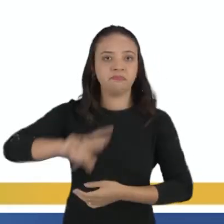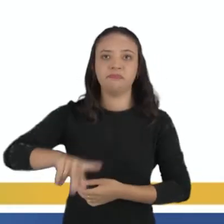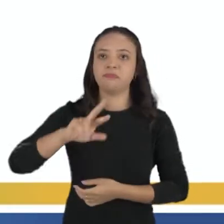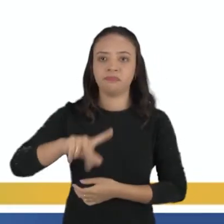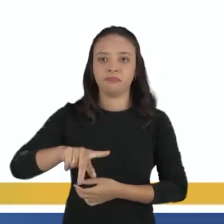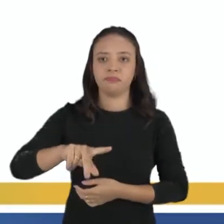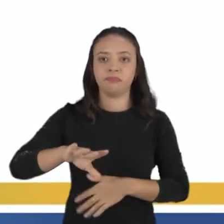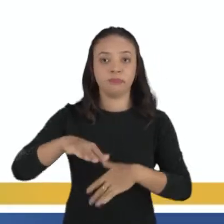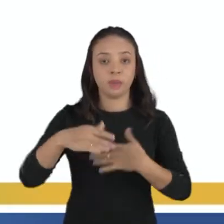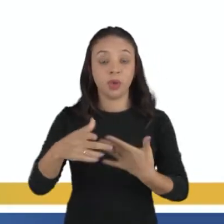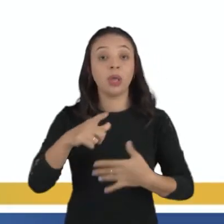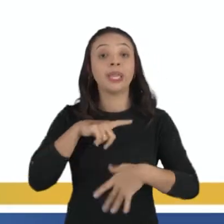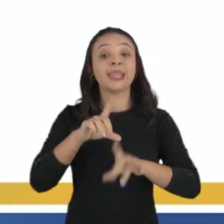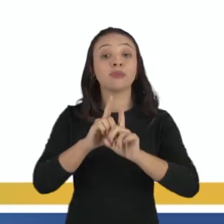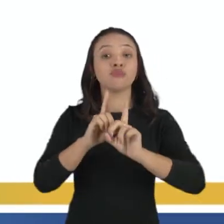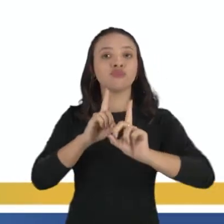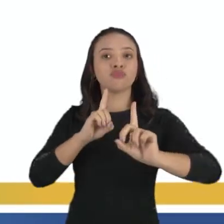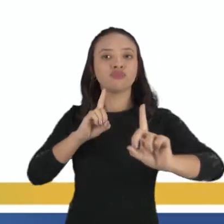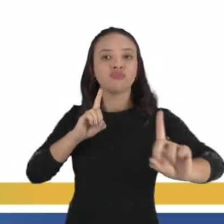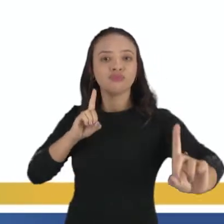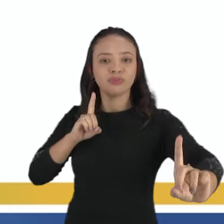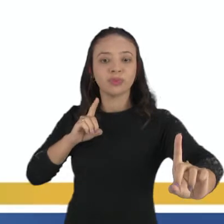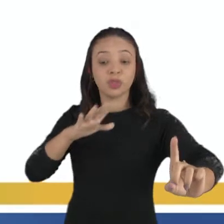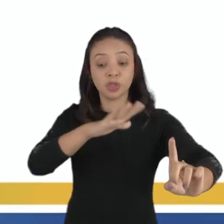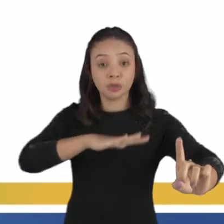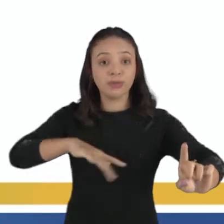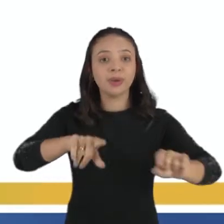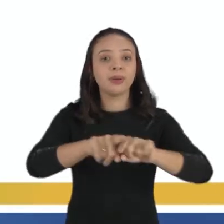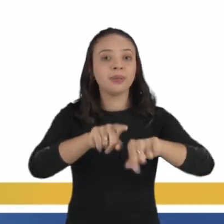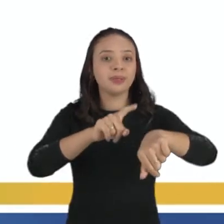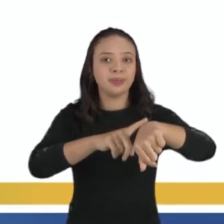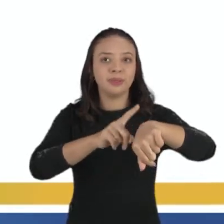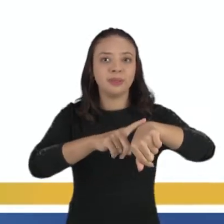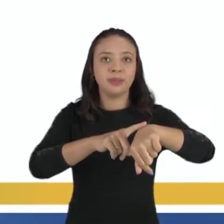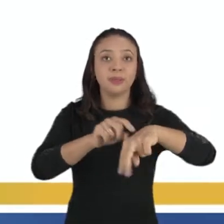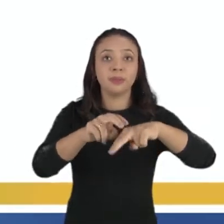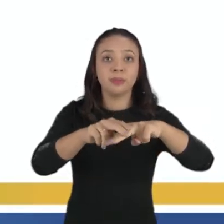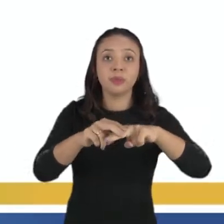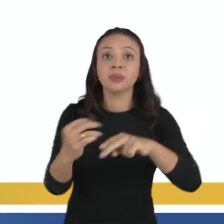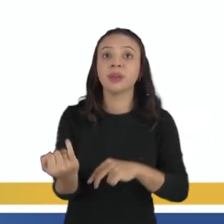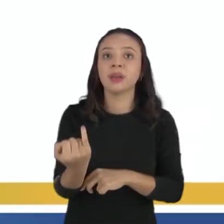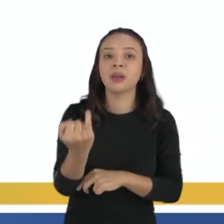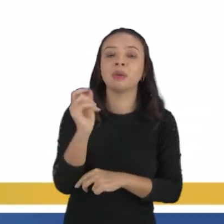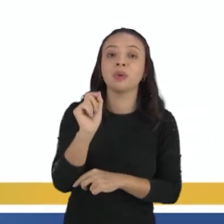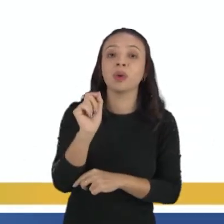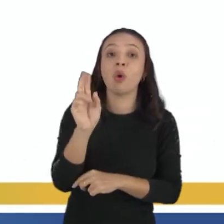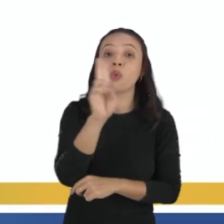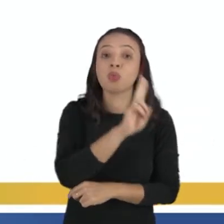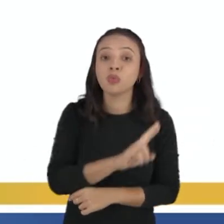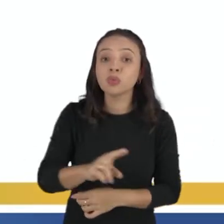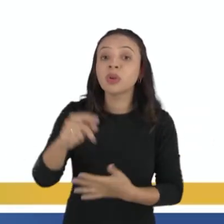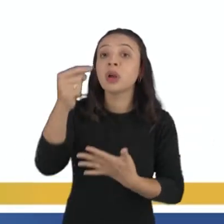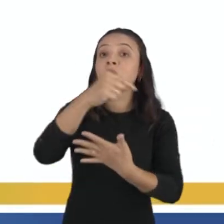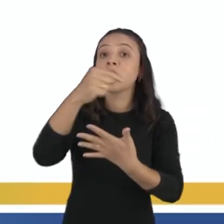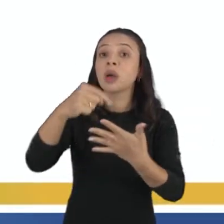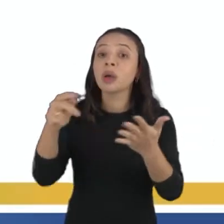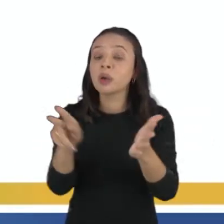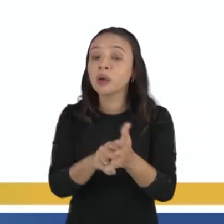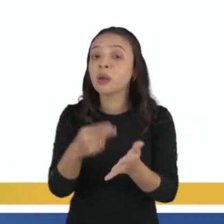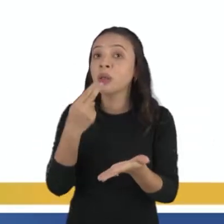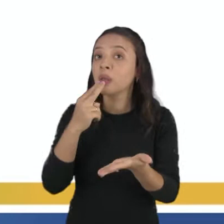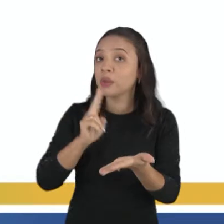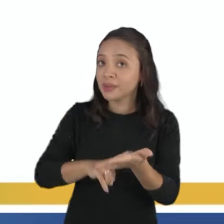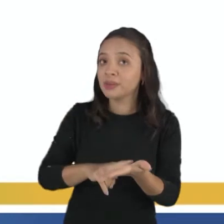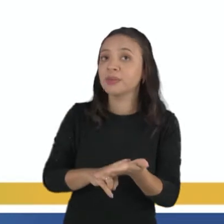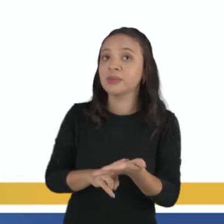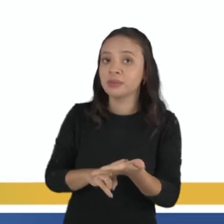Então, há um distanciamento espaço-temporal. Por isso que é preciso utilizar, gente, os elementos de uma carta,